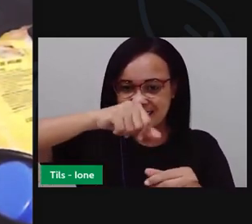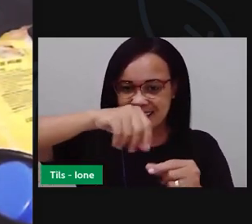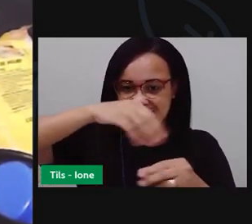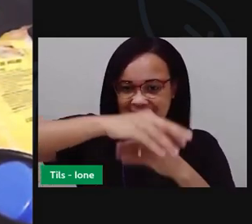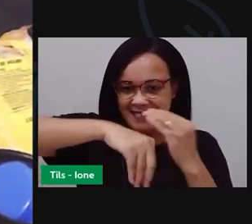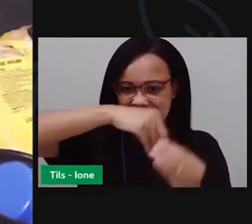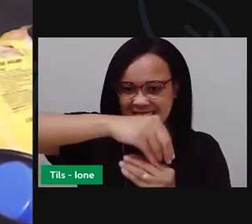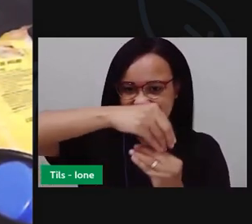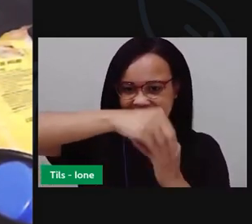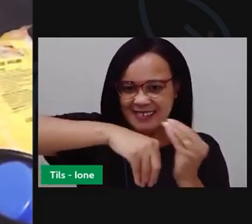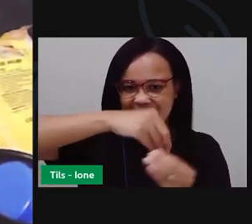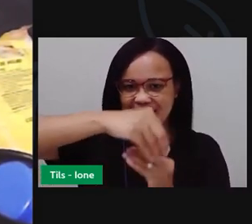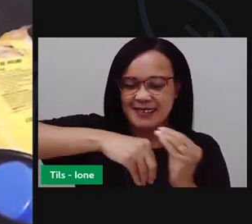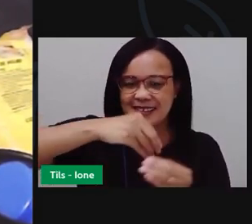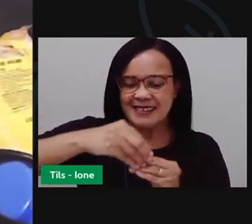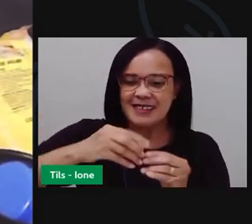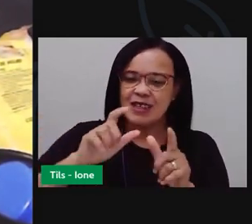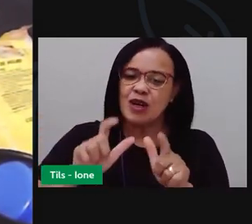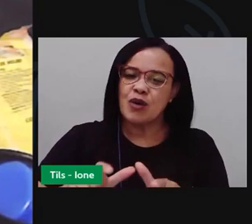em uma cuscuzeira.